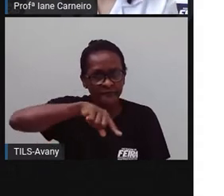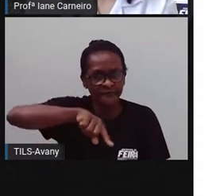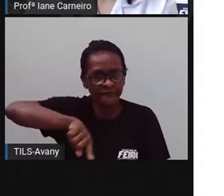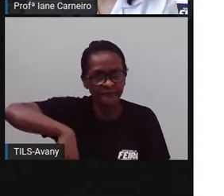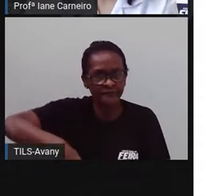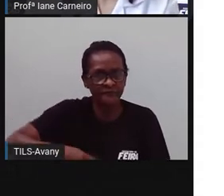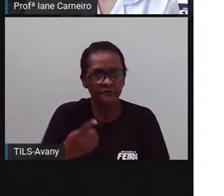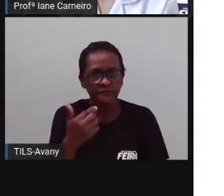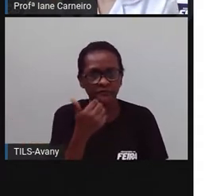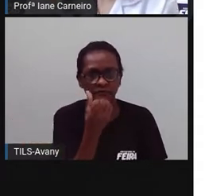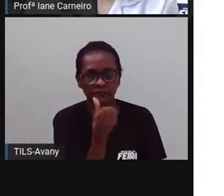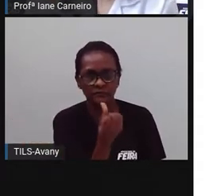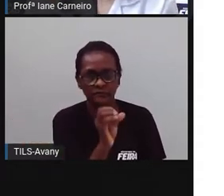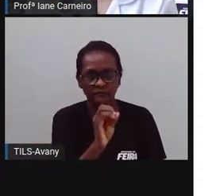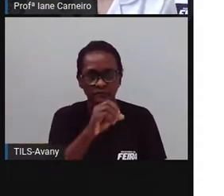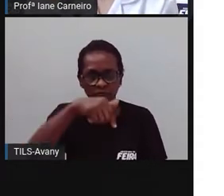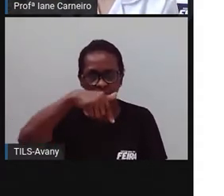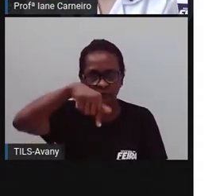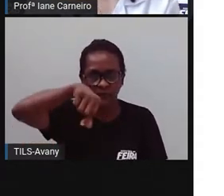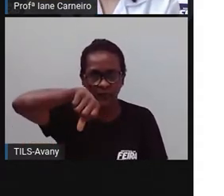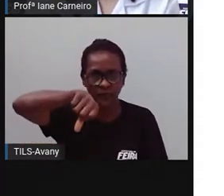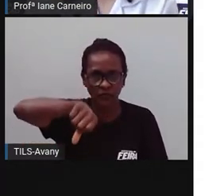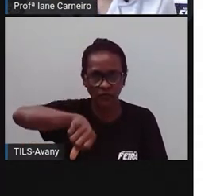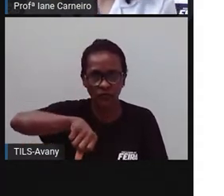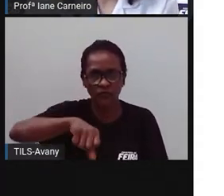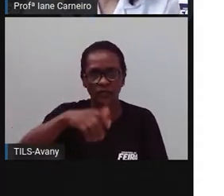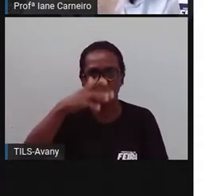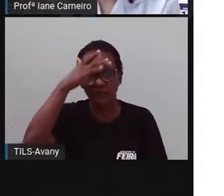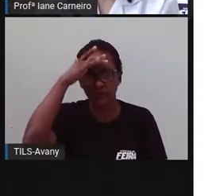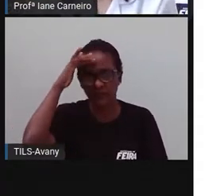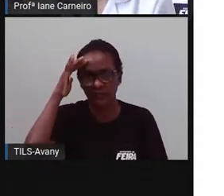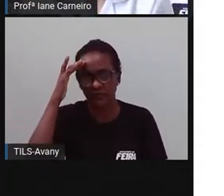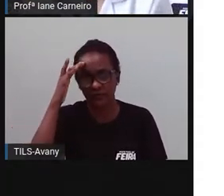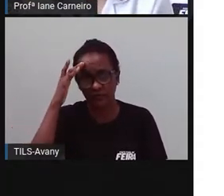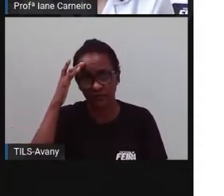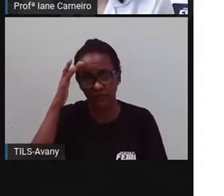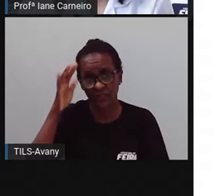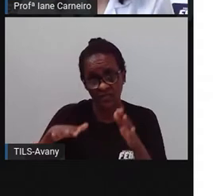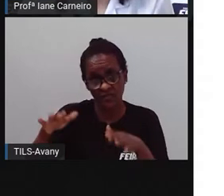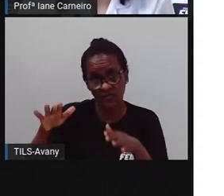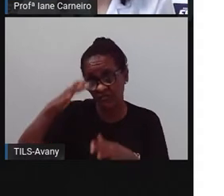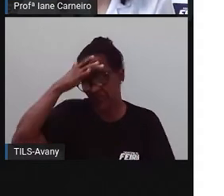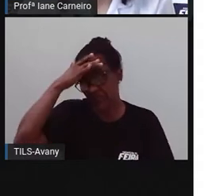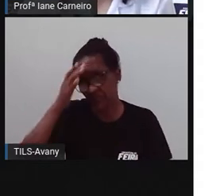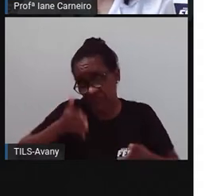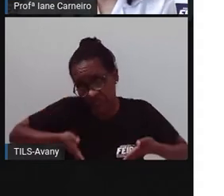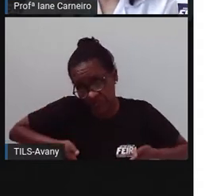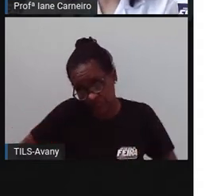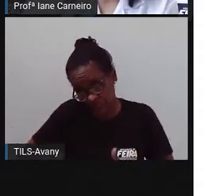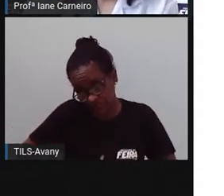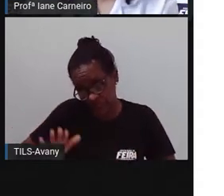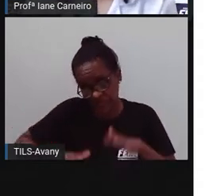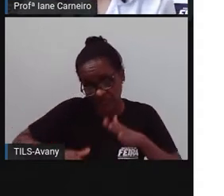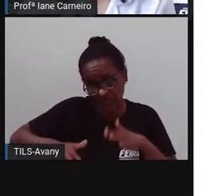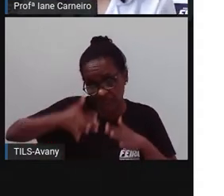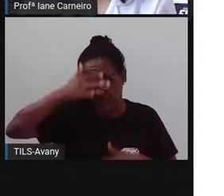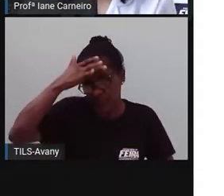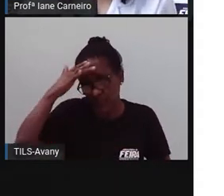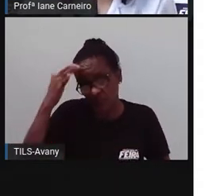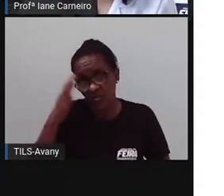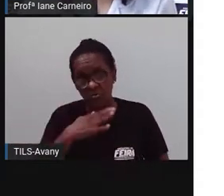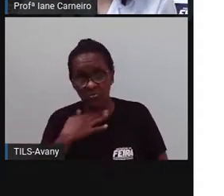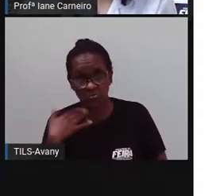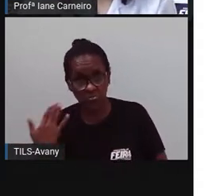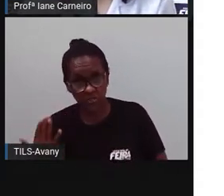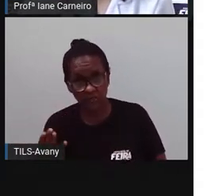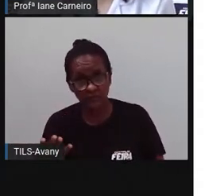nesse exato momento, da mesma forma como pessoas podem estar falecendo nesse momento. Então o número pode variar, né? Mas em